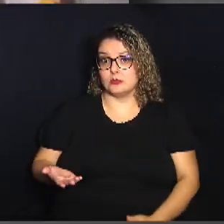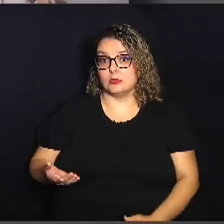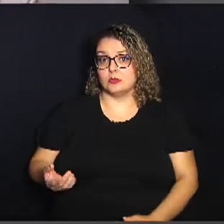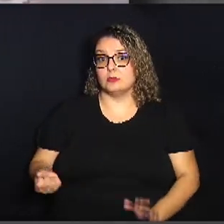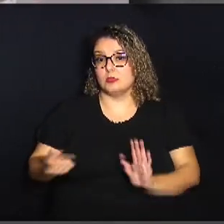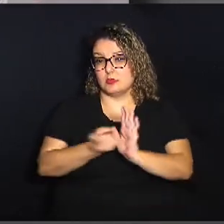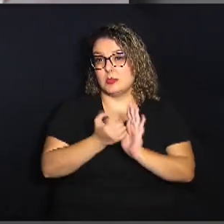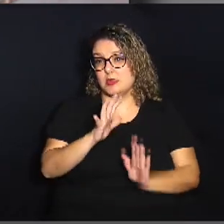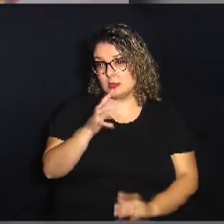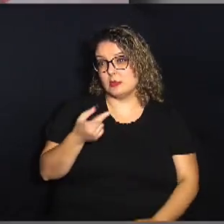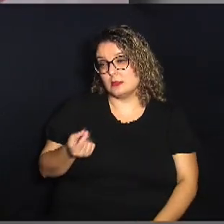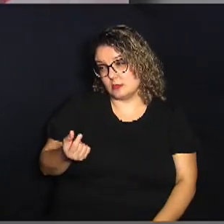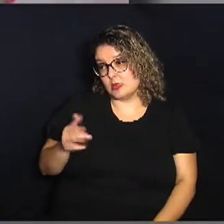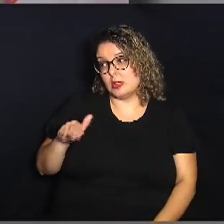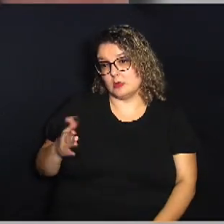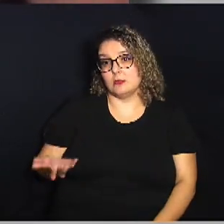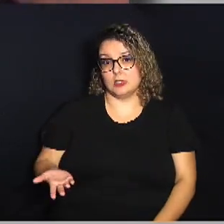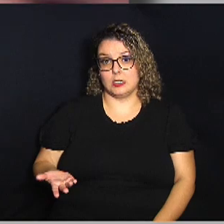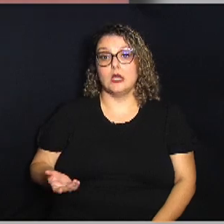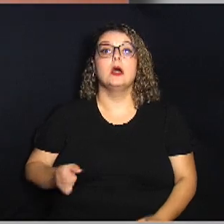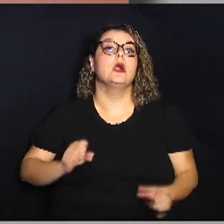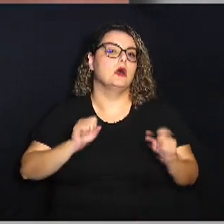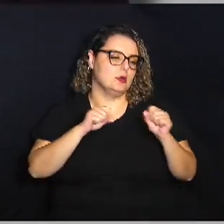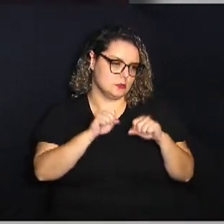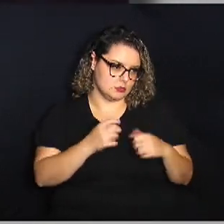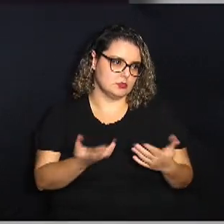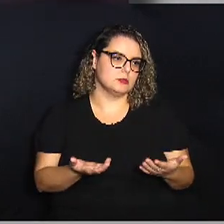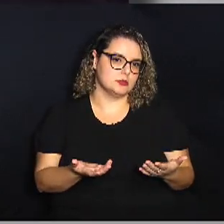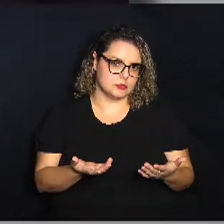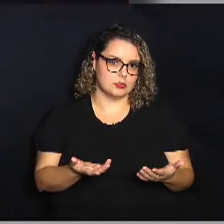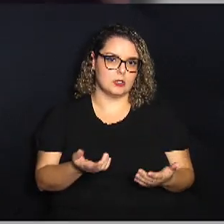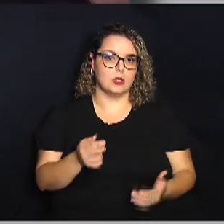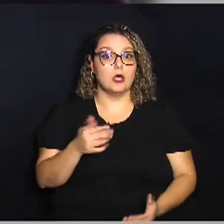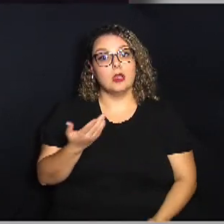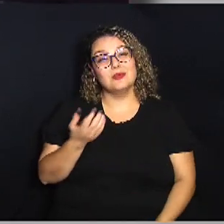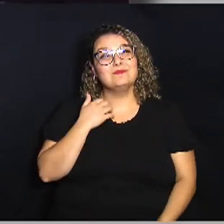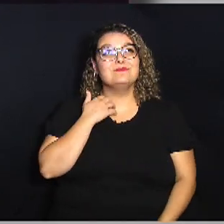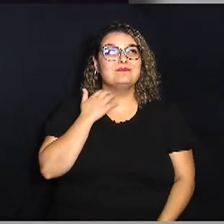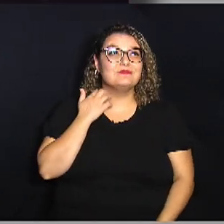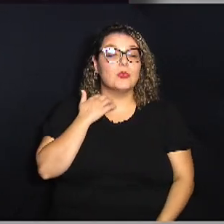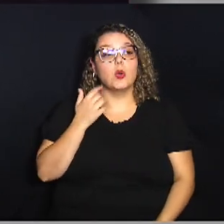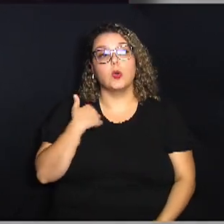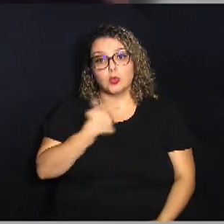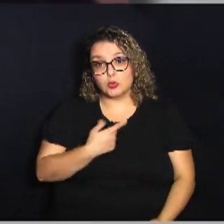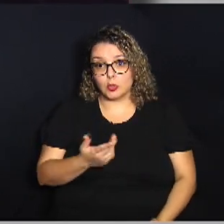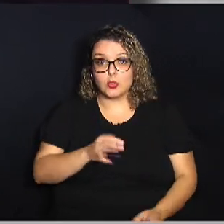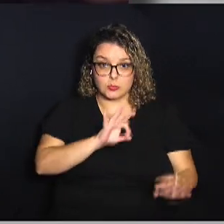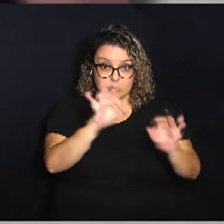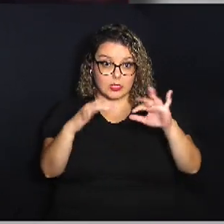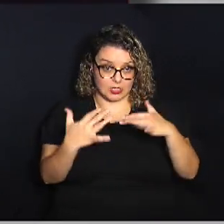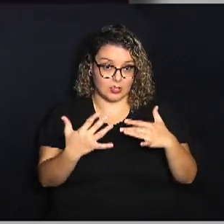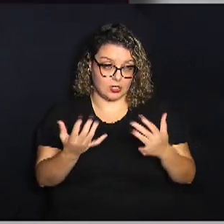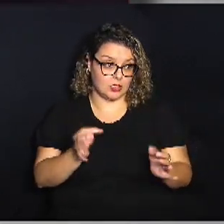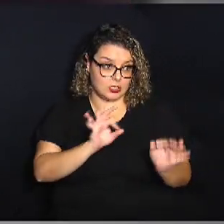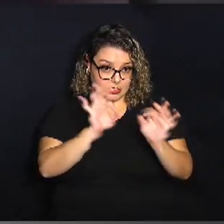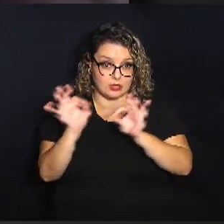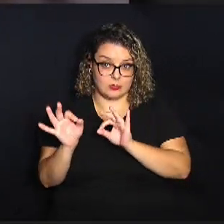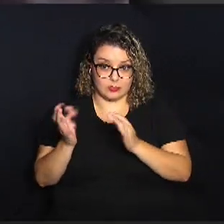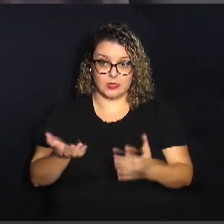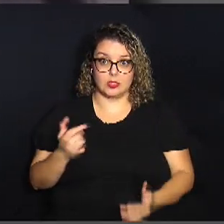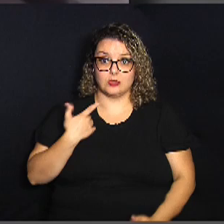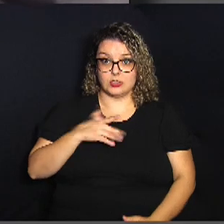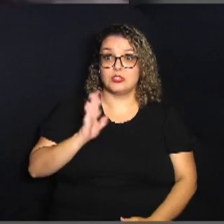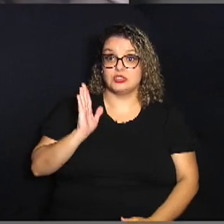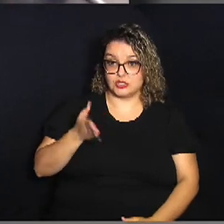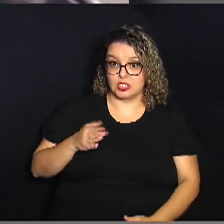cara por uma que está mais em conta isso com certeza esse é o nosso telespectador quem está vendo a gente aqui que já